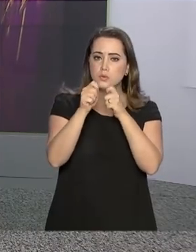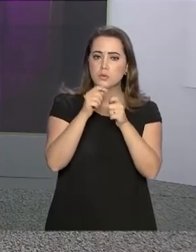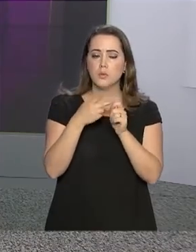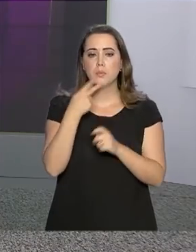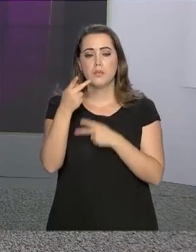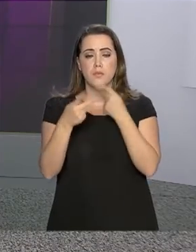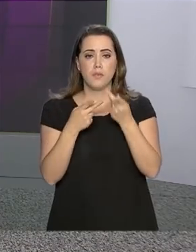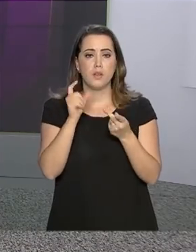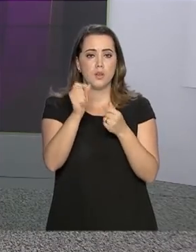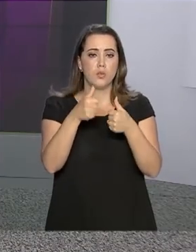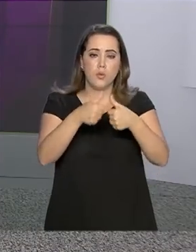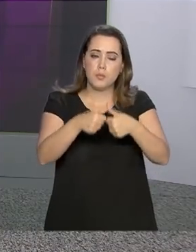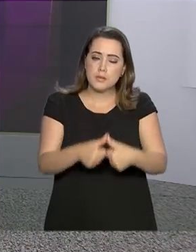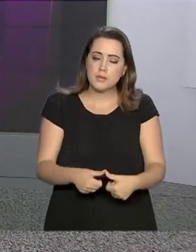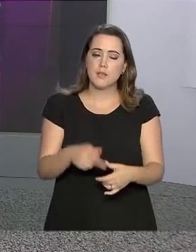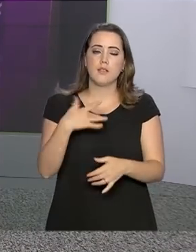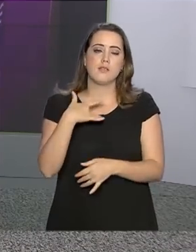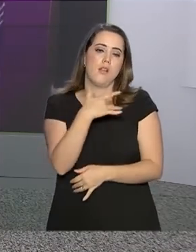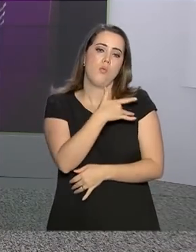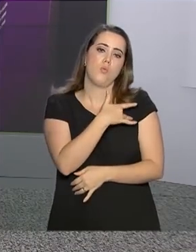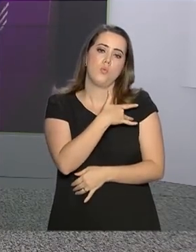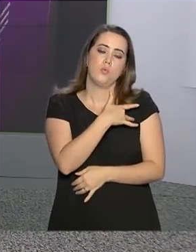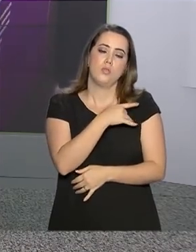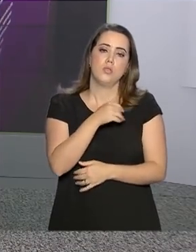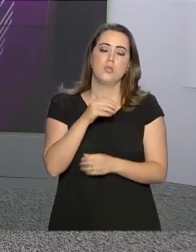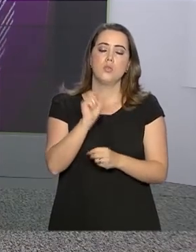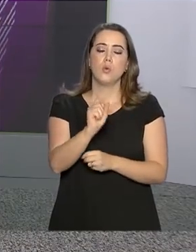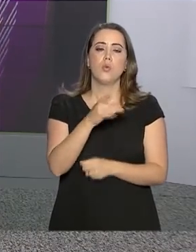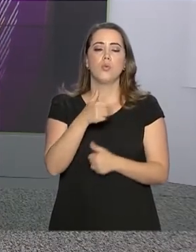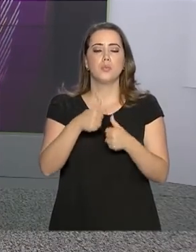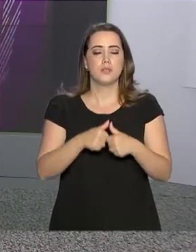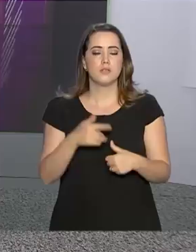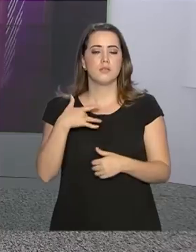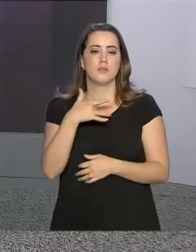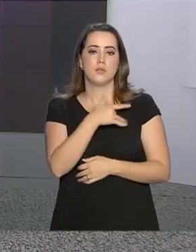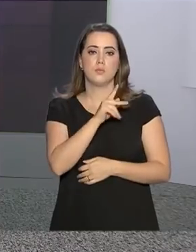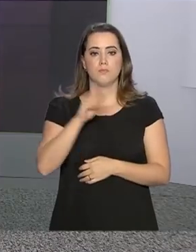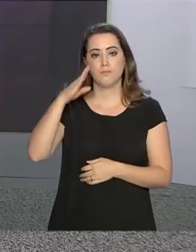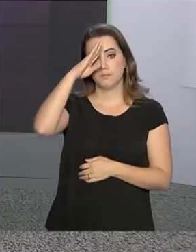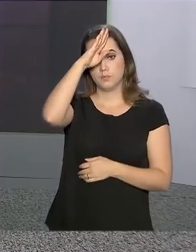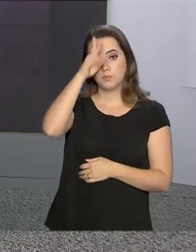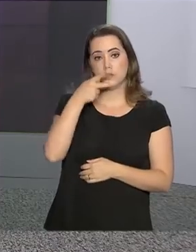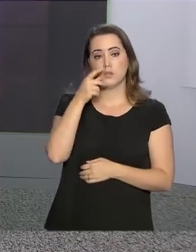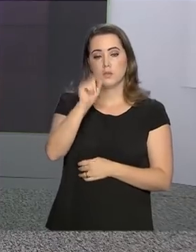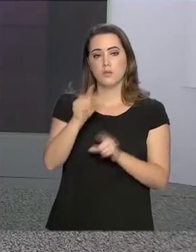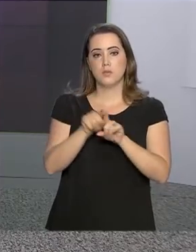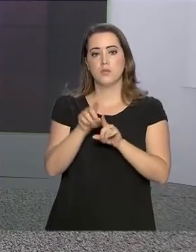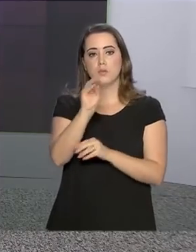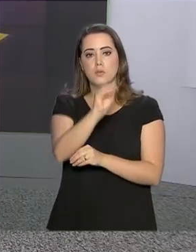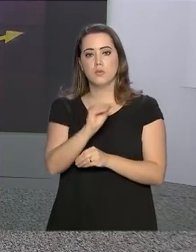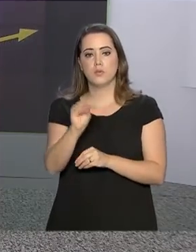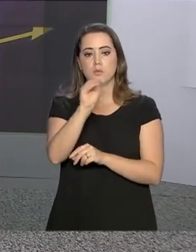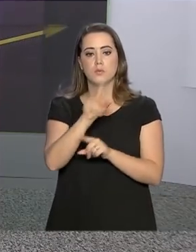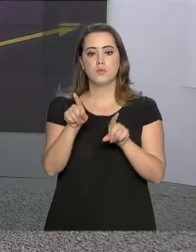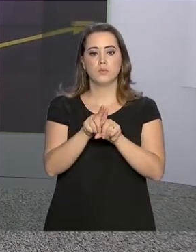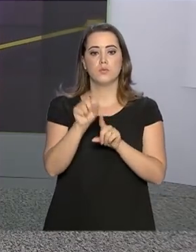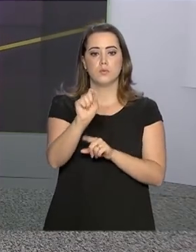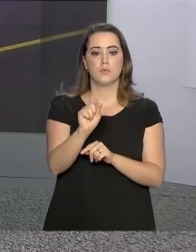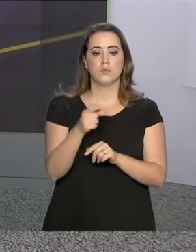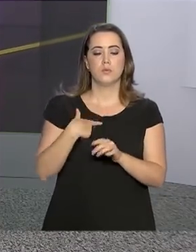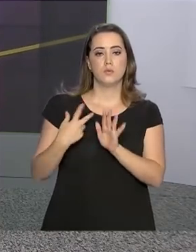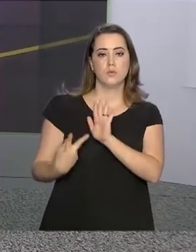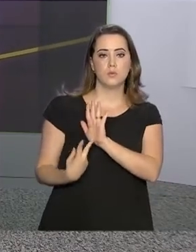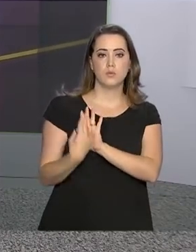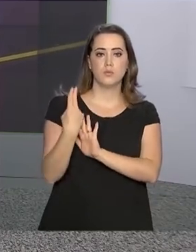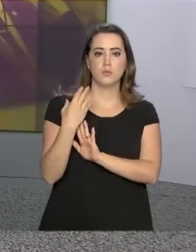pouquinho sobre o estado de saúde do presidente Jair Bolsonaro. Ele fala da recuperação do presidente que foi